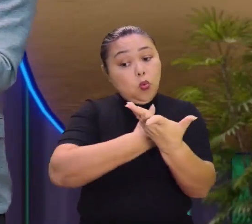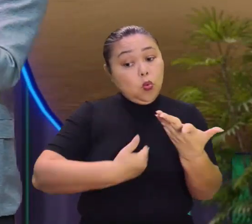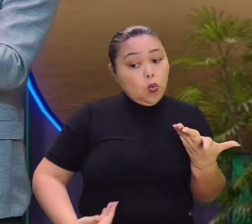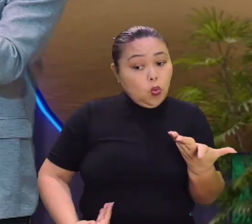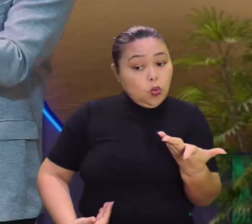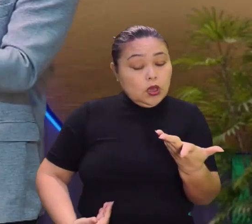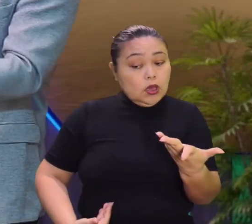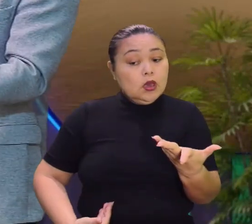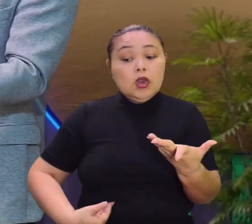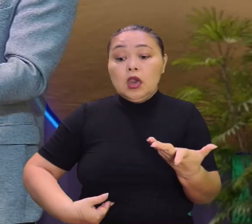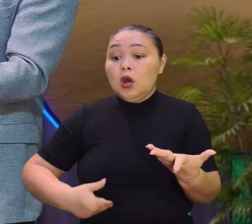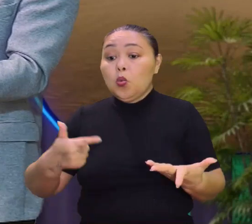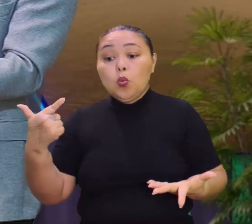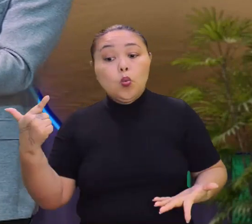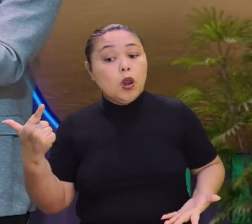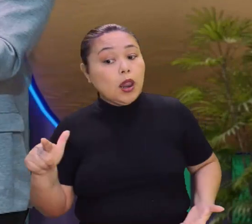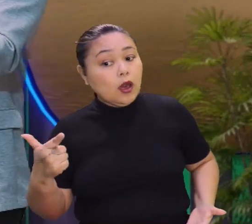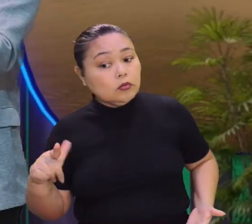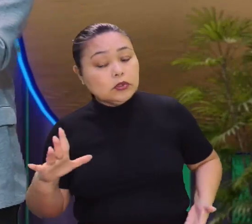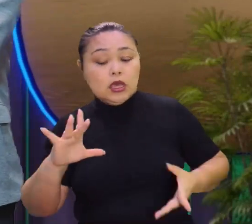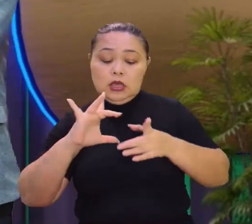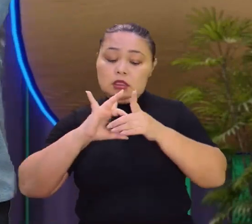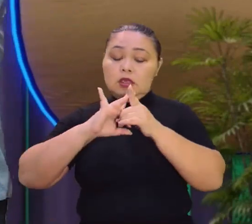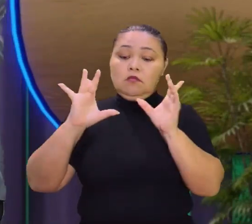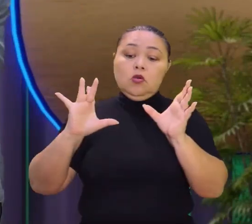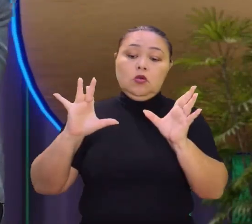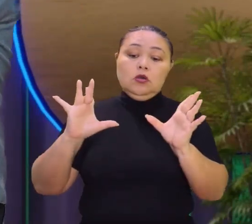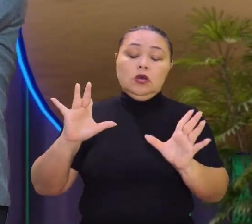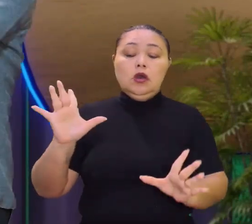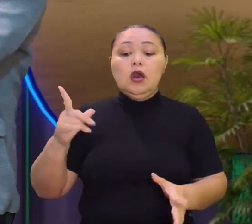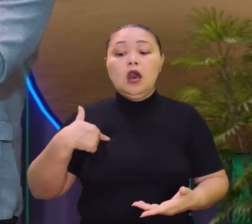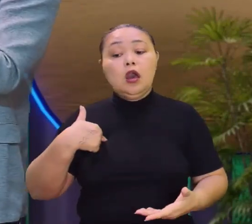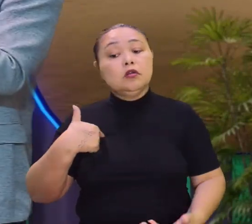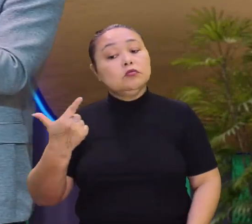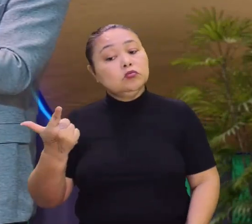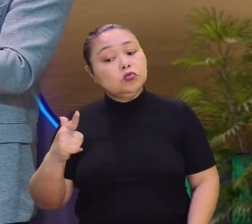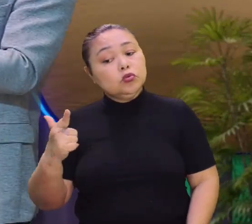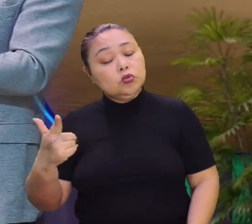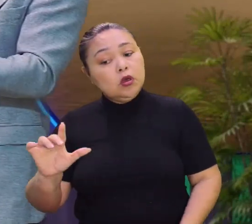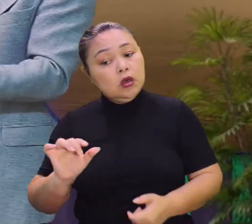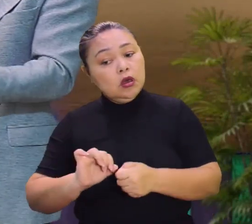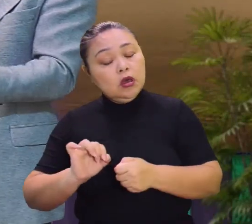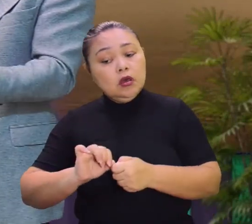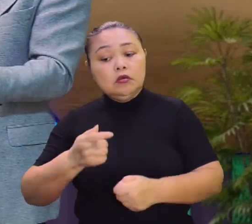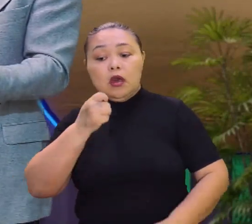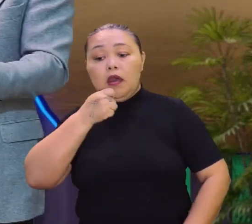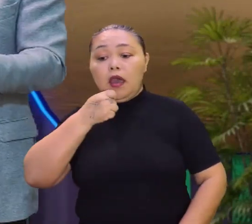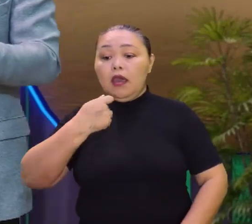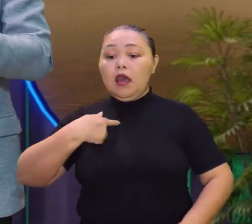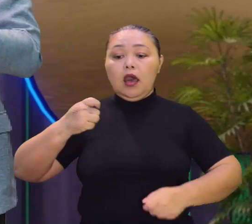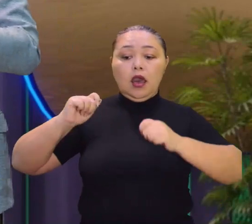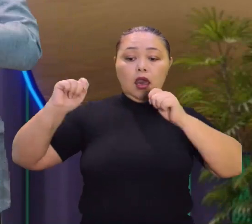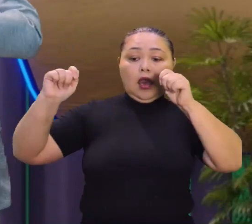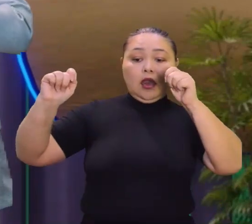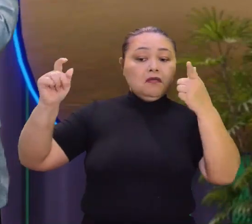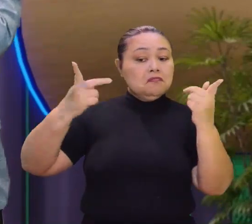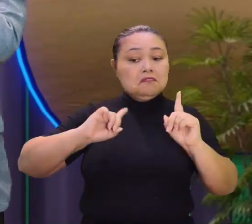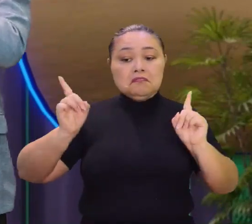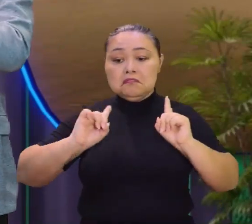lá não deixam que tenha democracia. Com certeza. Não deixa ter o direito à voz. Exato. Né isso? Muito bem. Então,